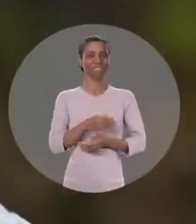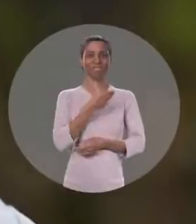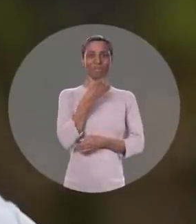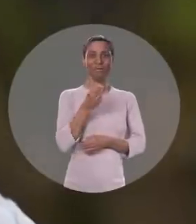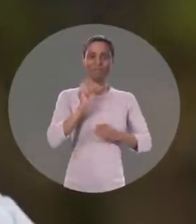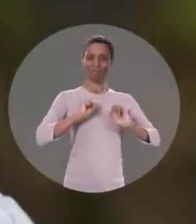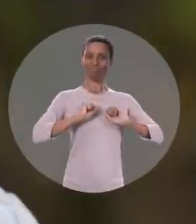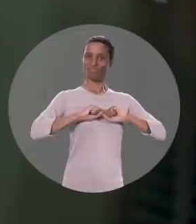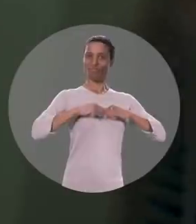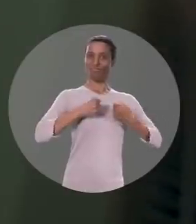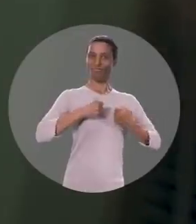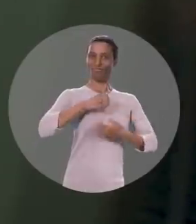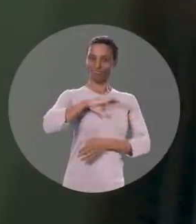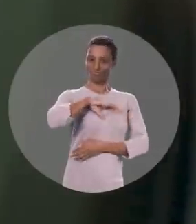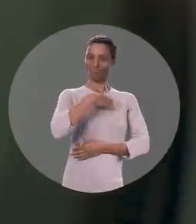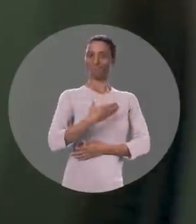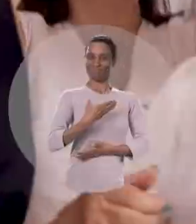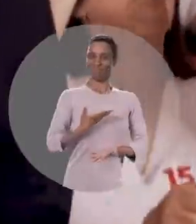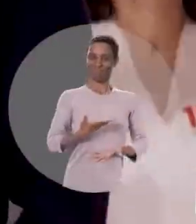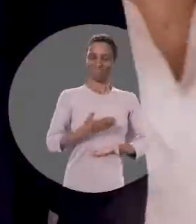Ele é um gringo de coragem.